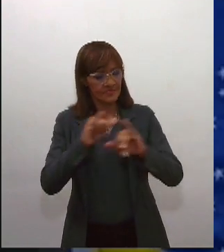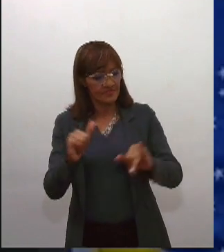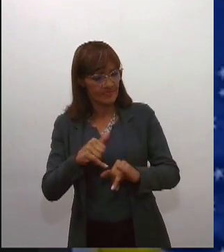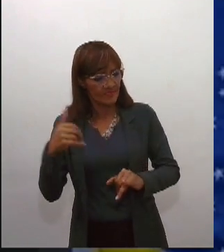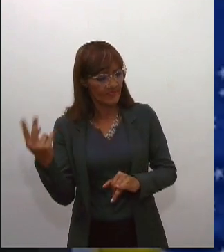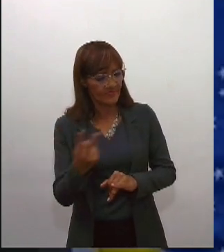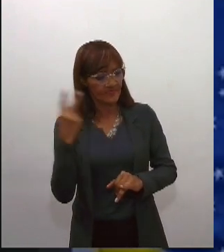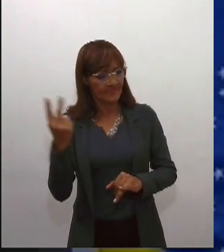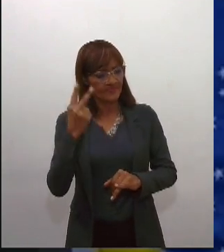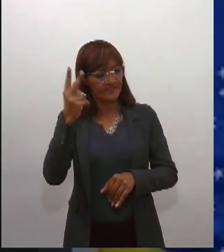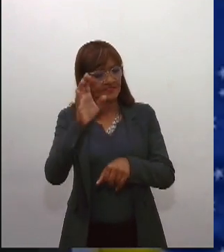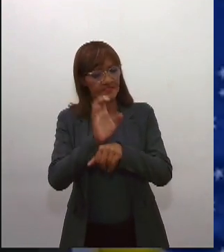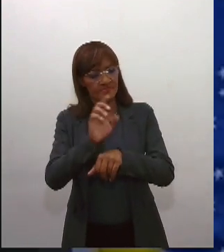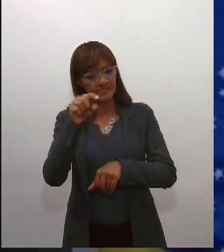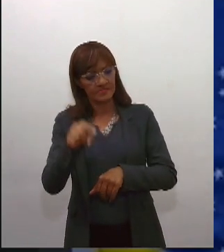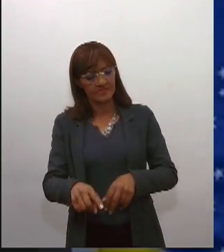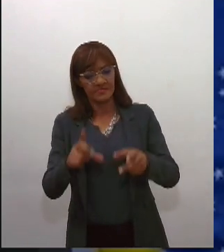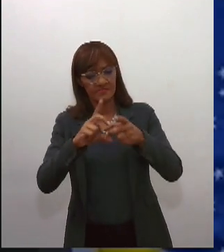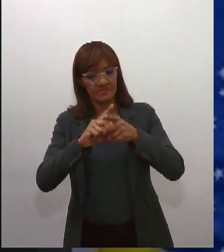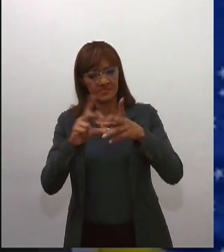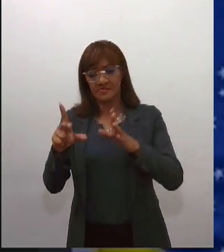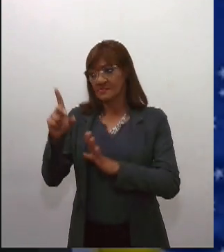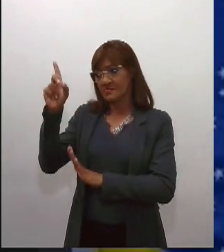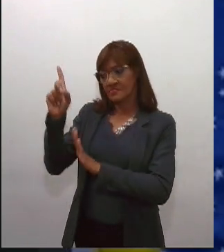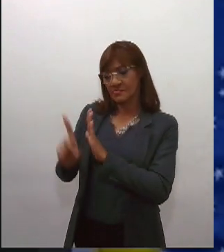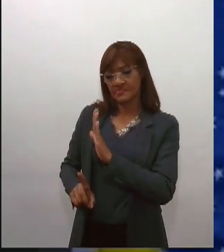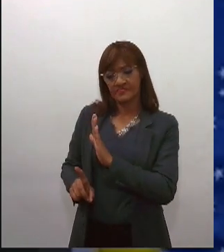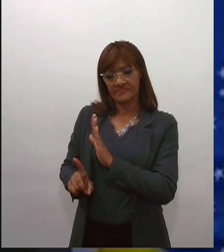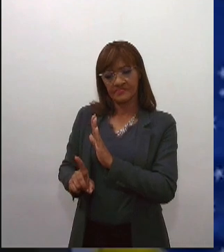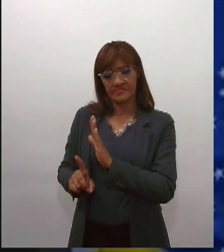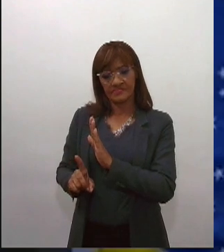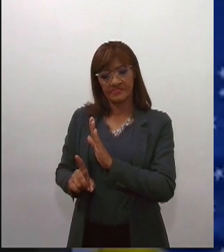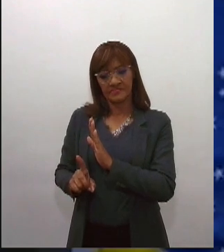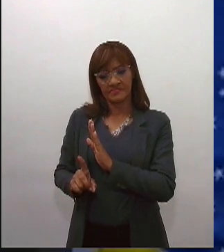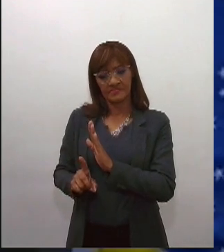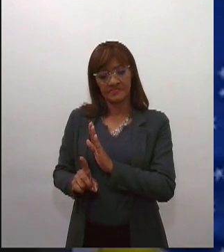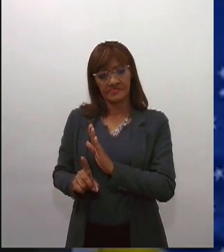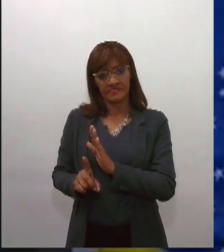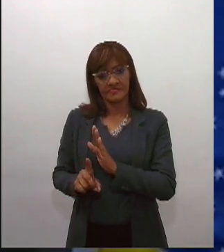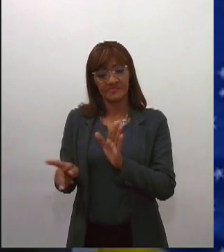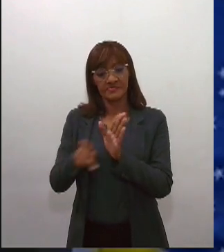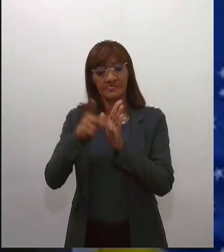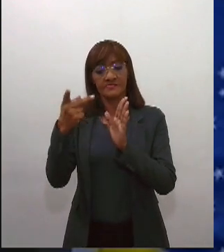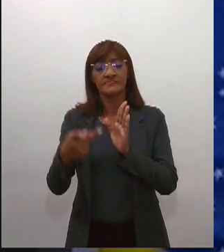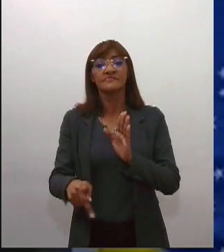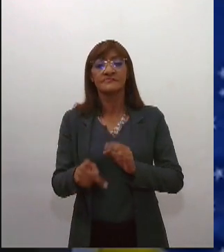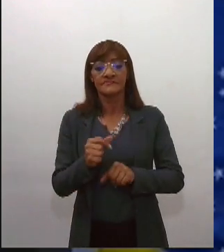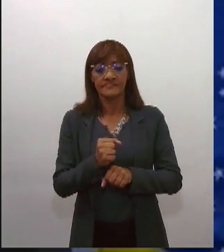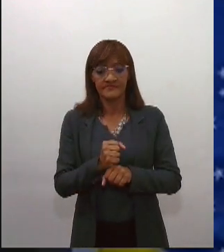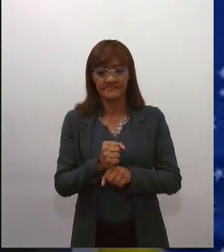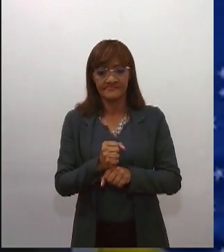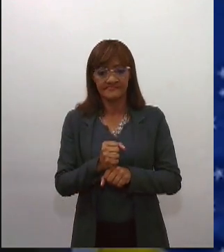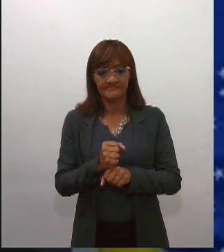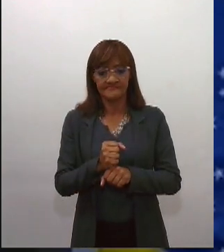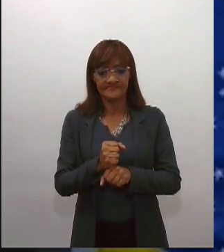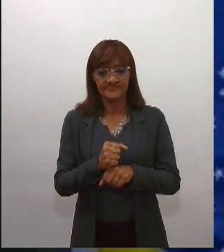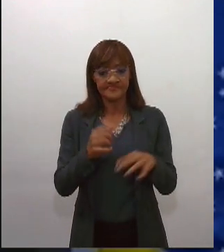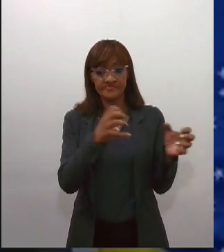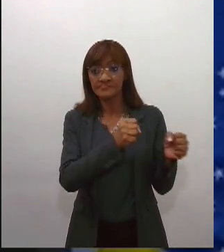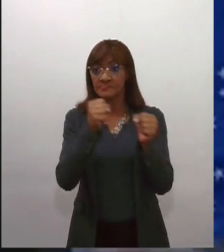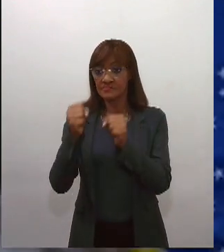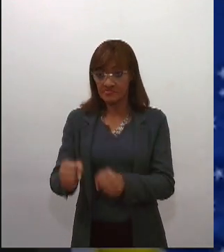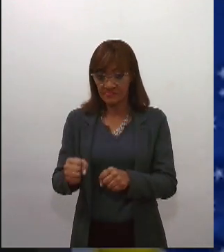Democrático de Direito, a República, com os seus poderes constituídos,